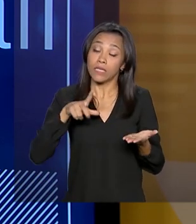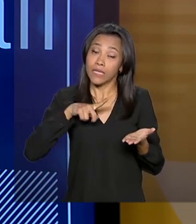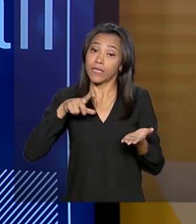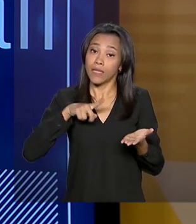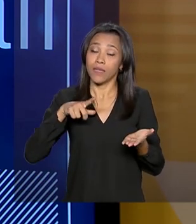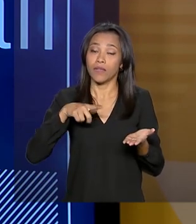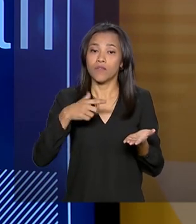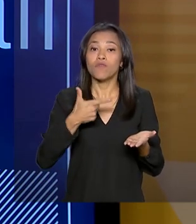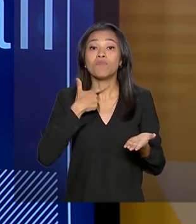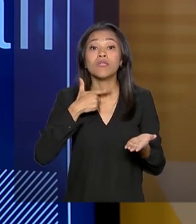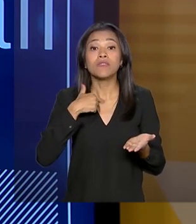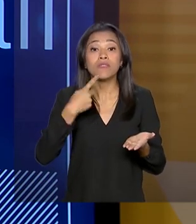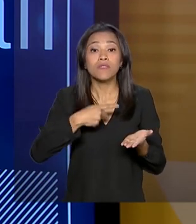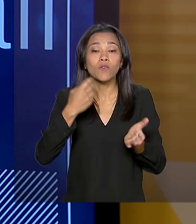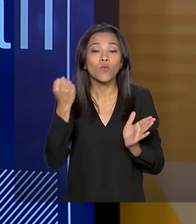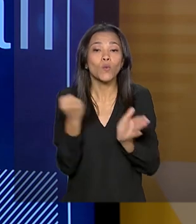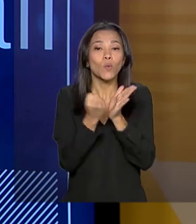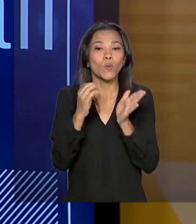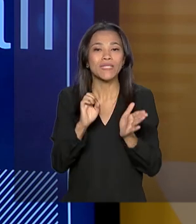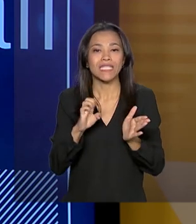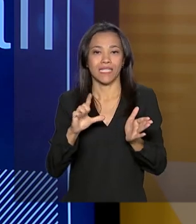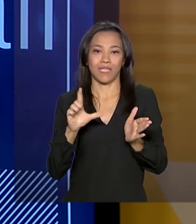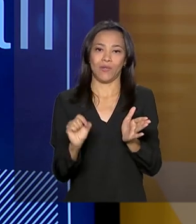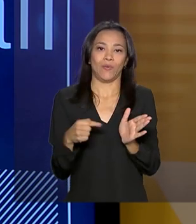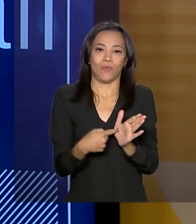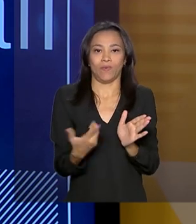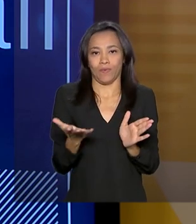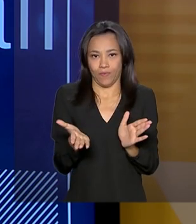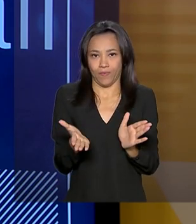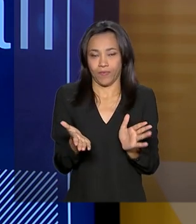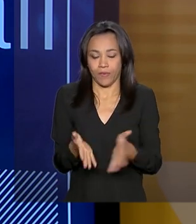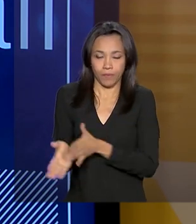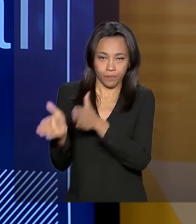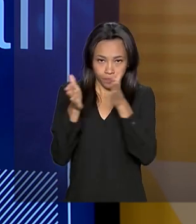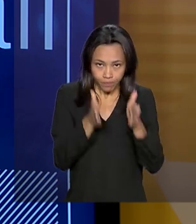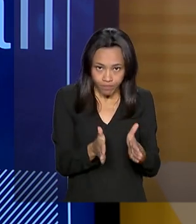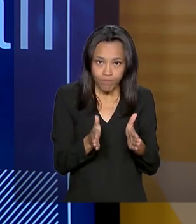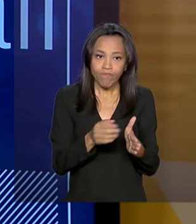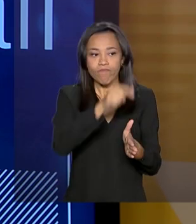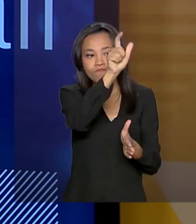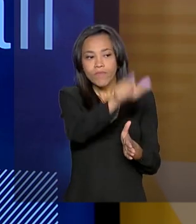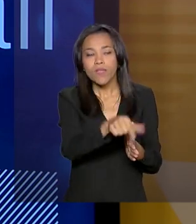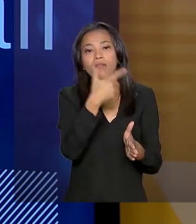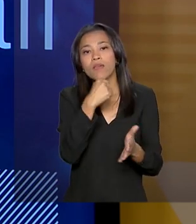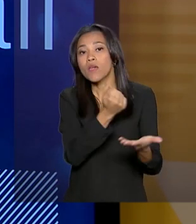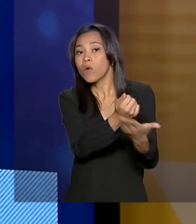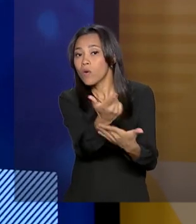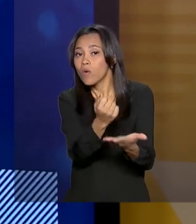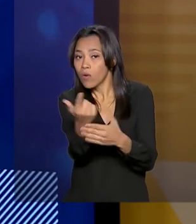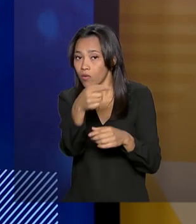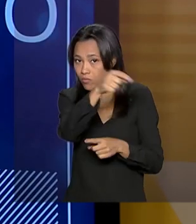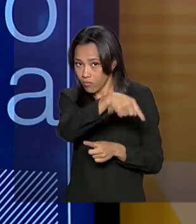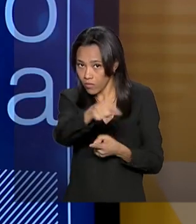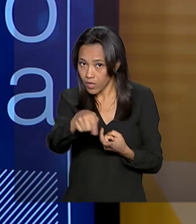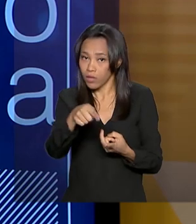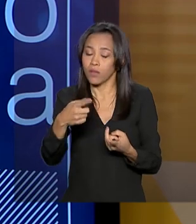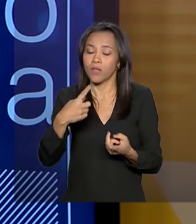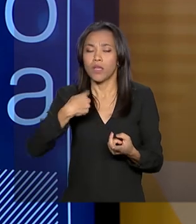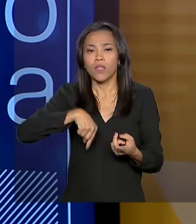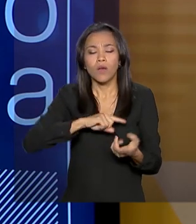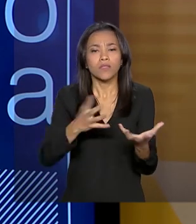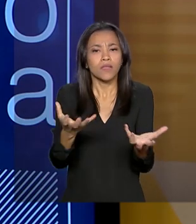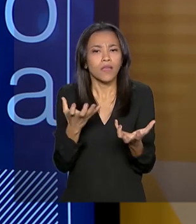É o que o Brasil deseja, ele já é do Comitê de Concorrência. Em consumidor, nós desejamos chegar no mesmo